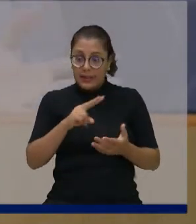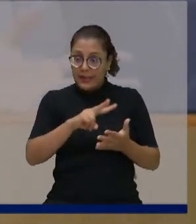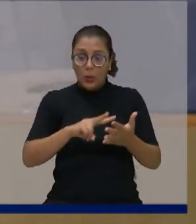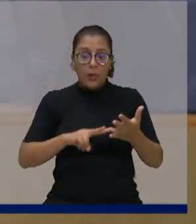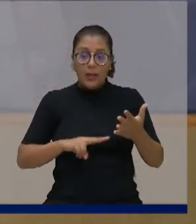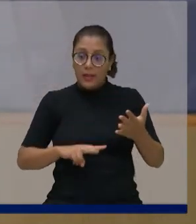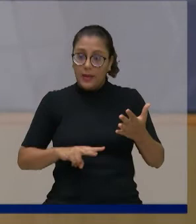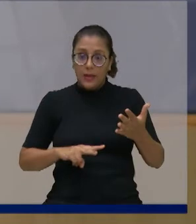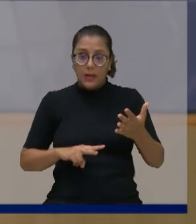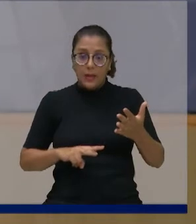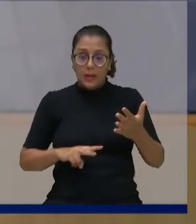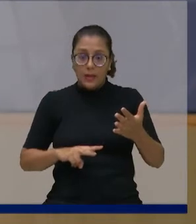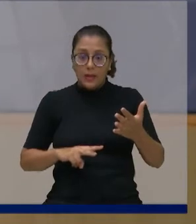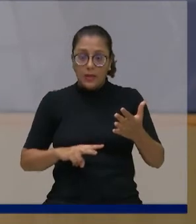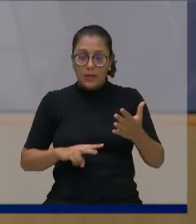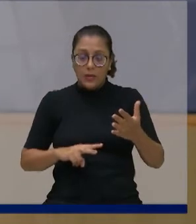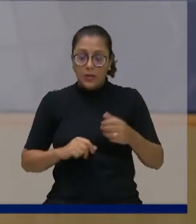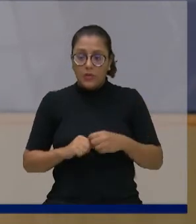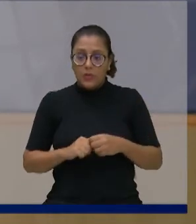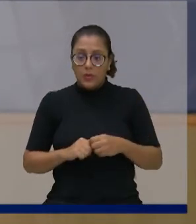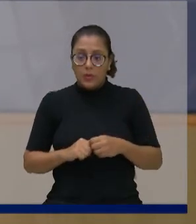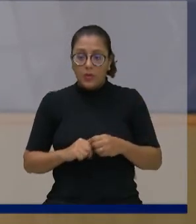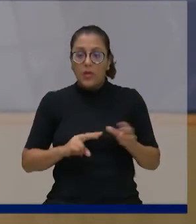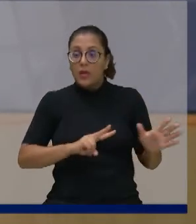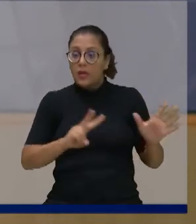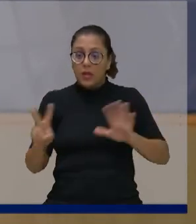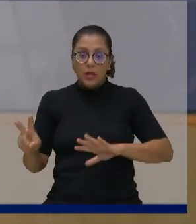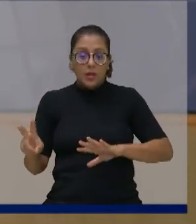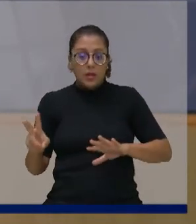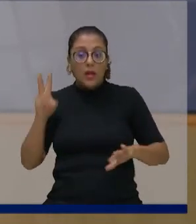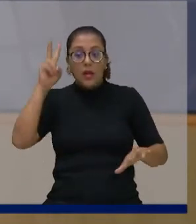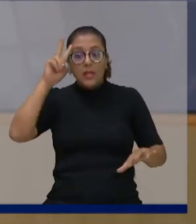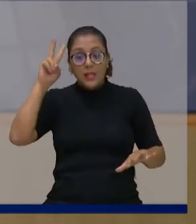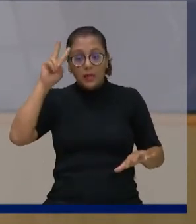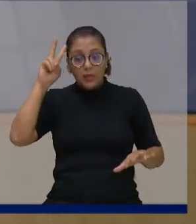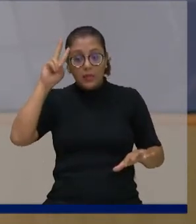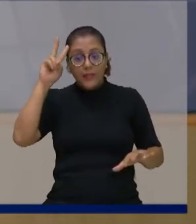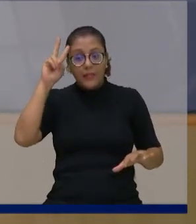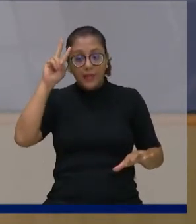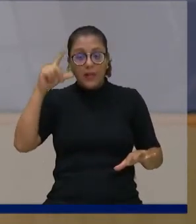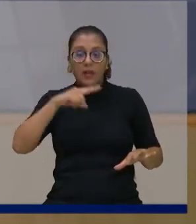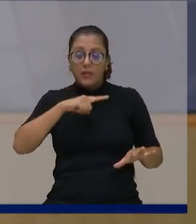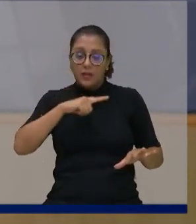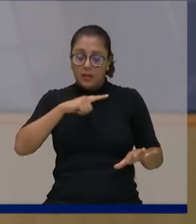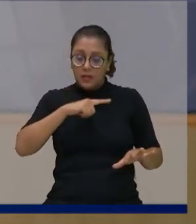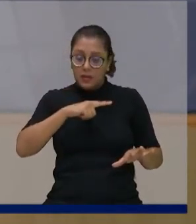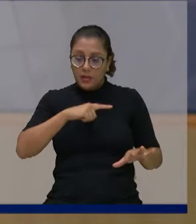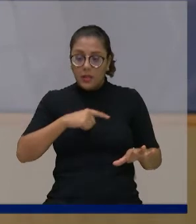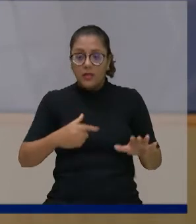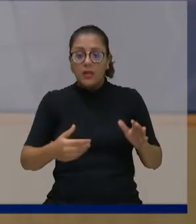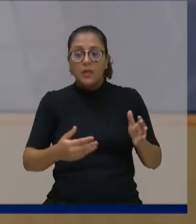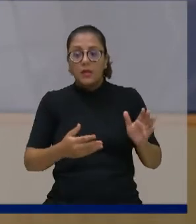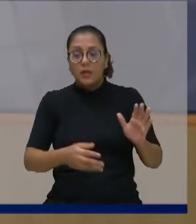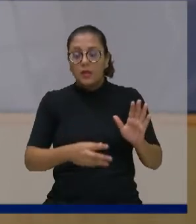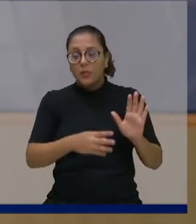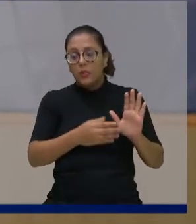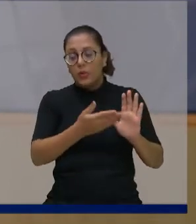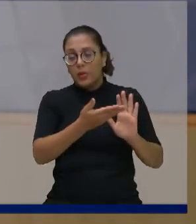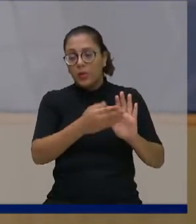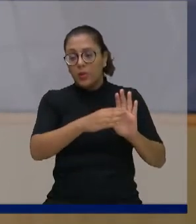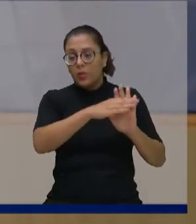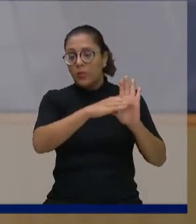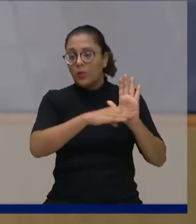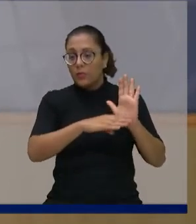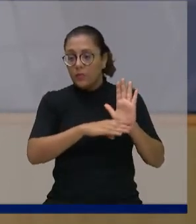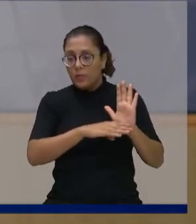o protocolo é na segunda-feira, cinco e meia, eu faria isso. Acabou. Aí sim é muito mais transparência. Então, temos também